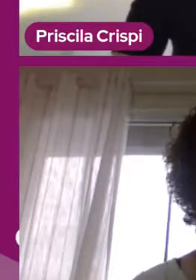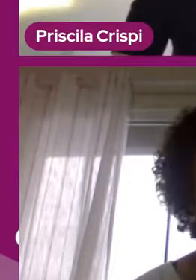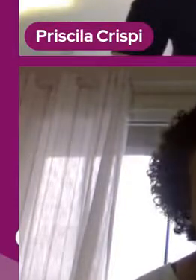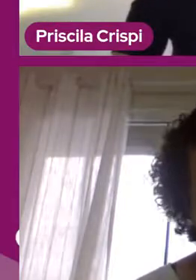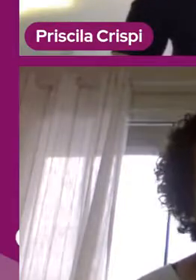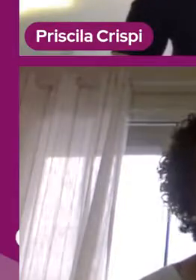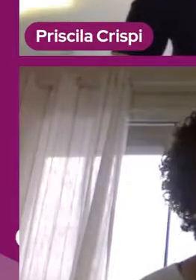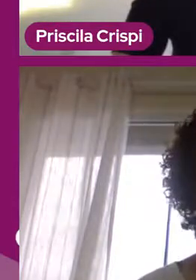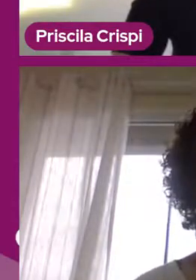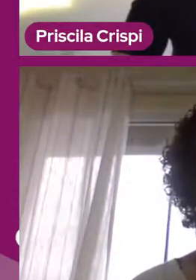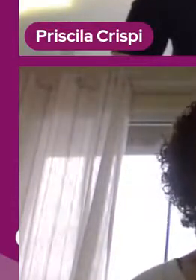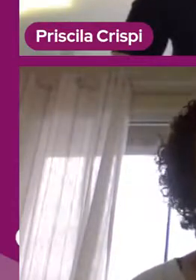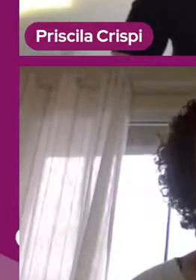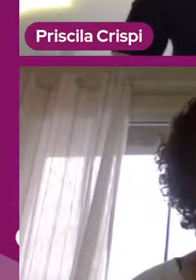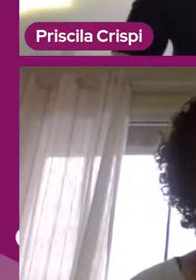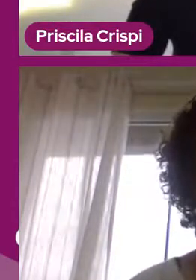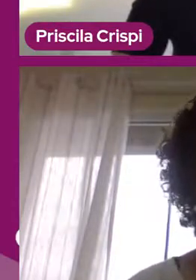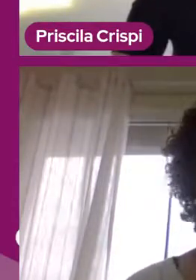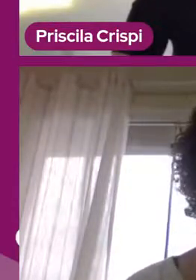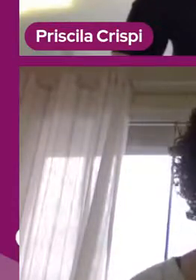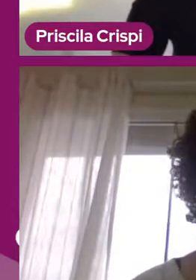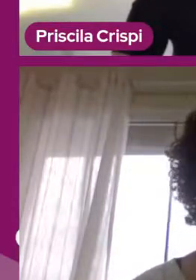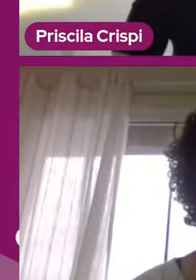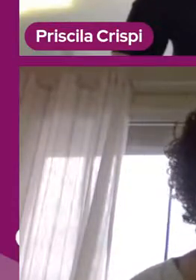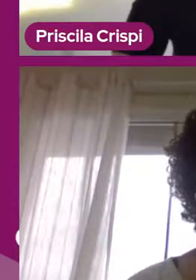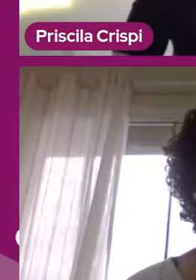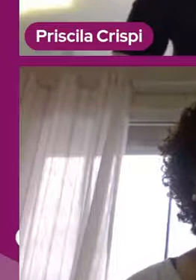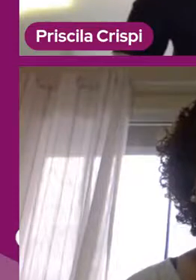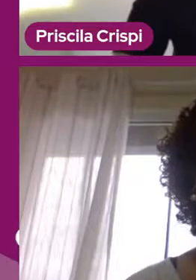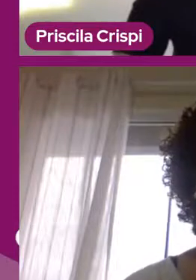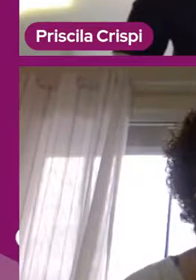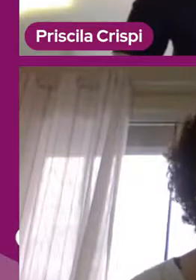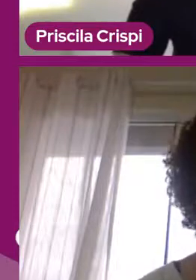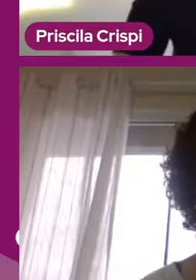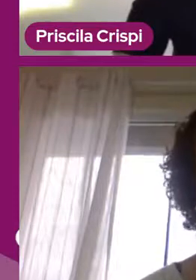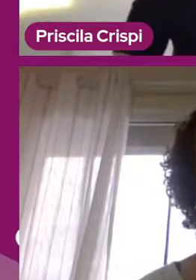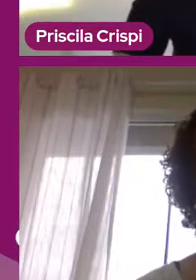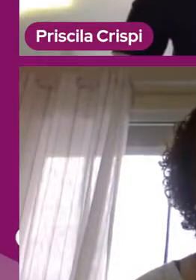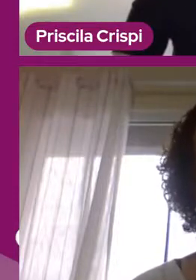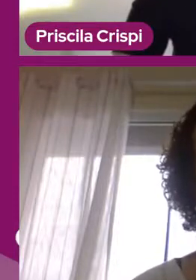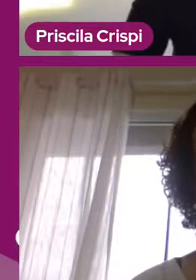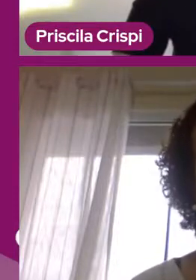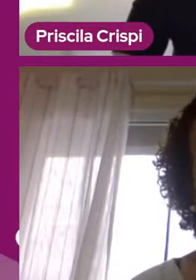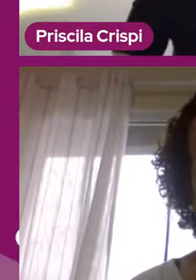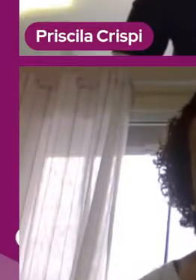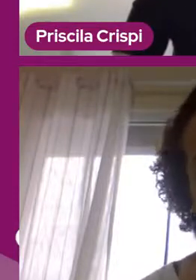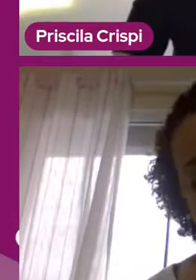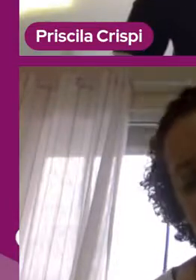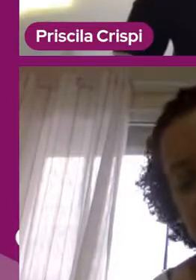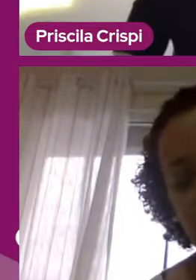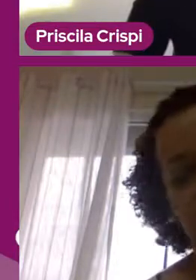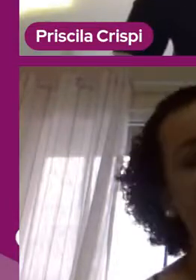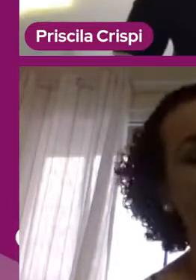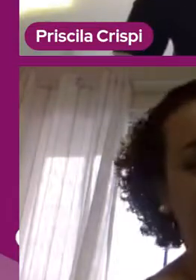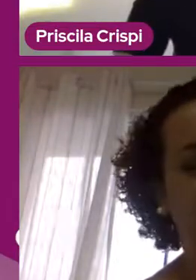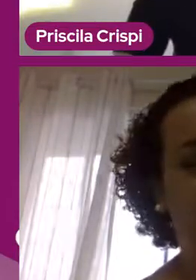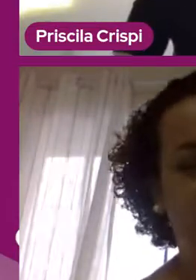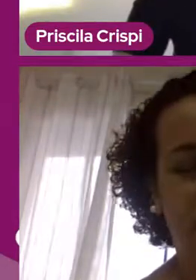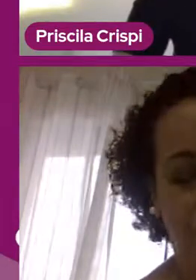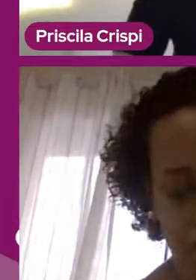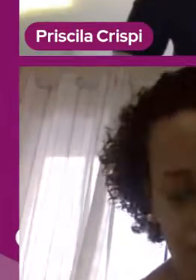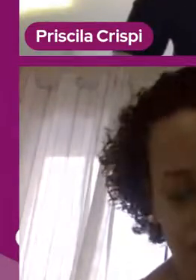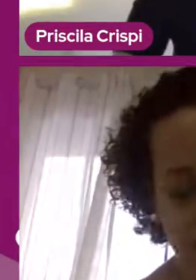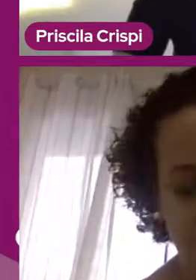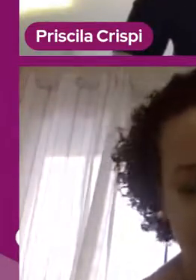crianças para fora da escola. Eu acredito assim, com o festival, recentemente, o seu Rude, que